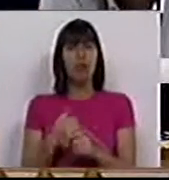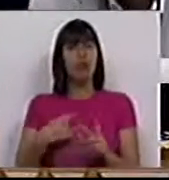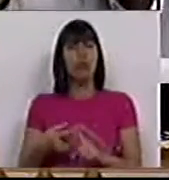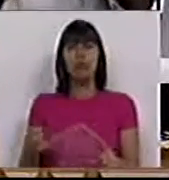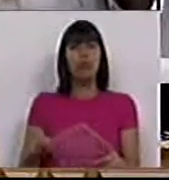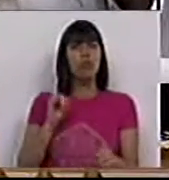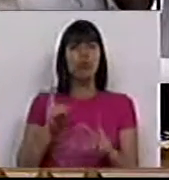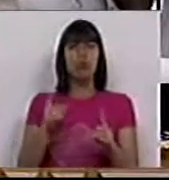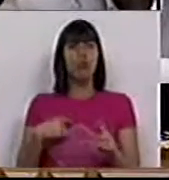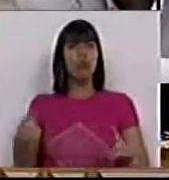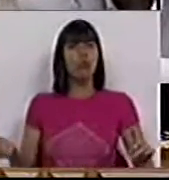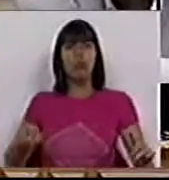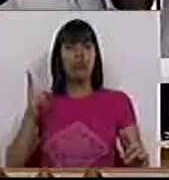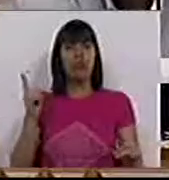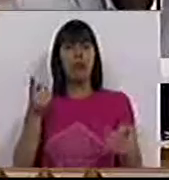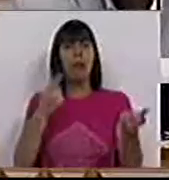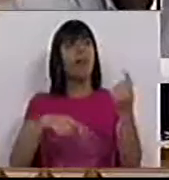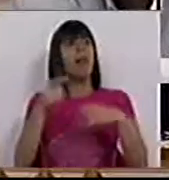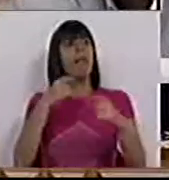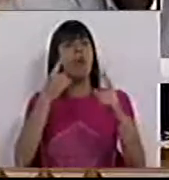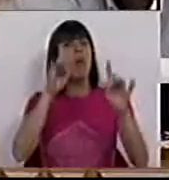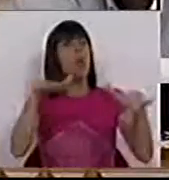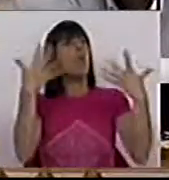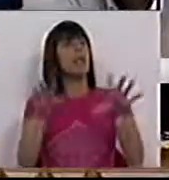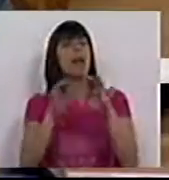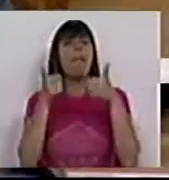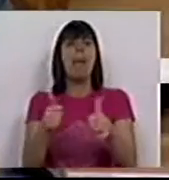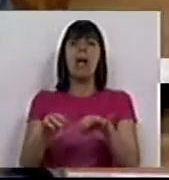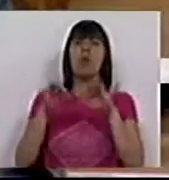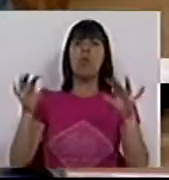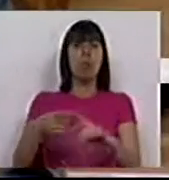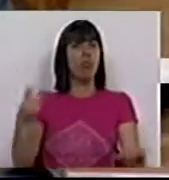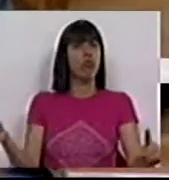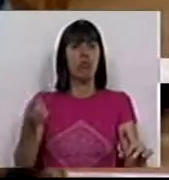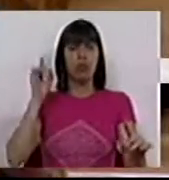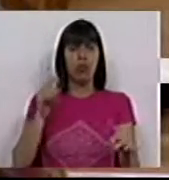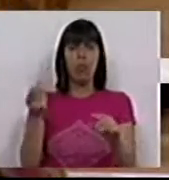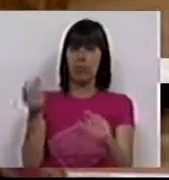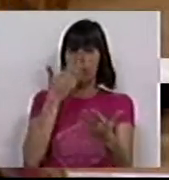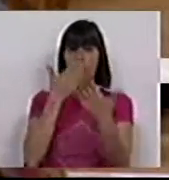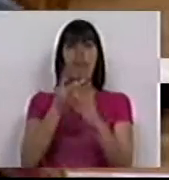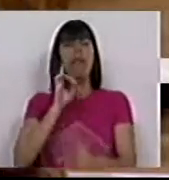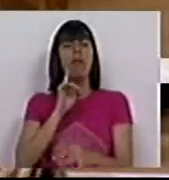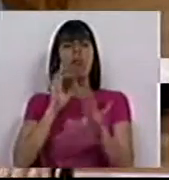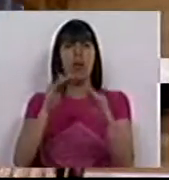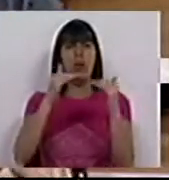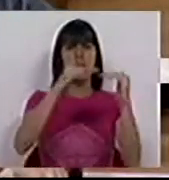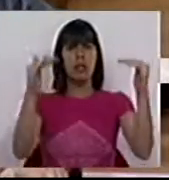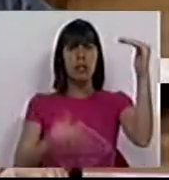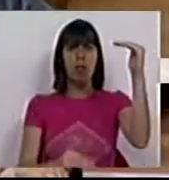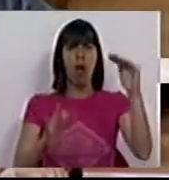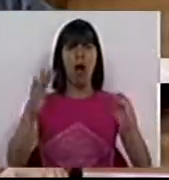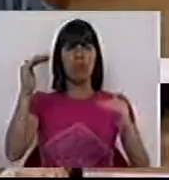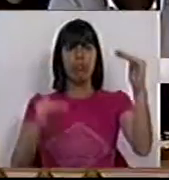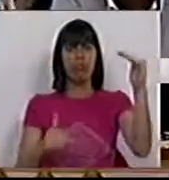não estamos propriamente a vender um bem comum. Estamos perante forças de valor desigual.